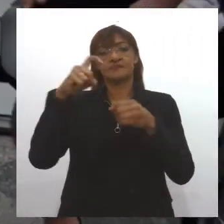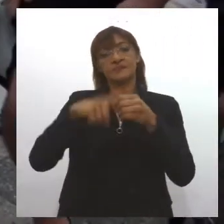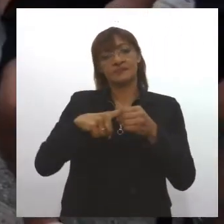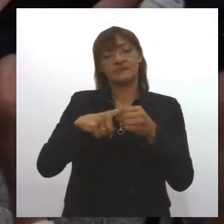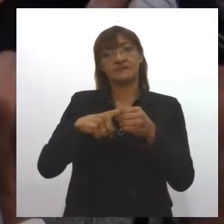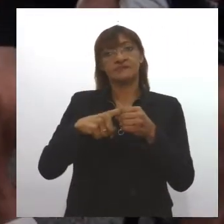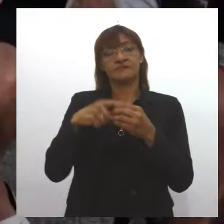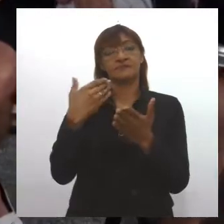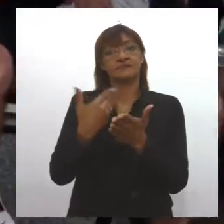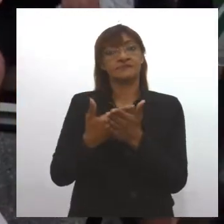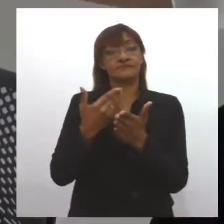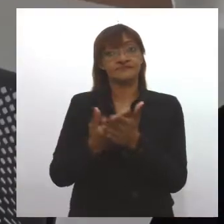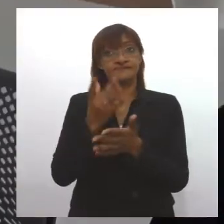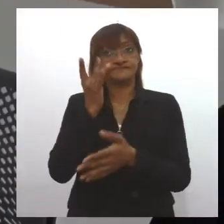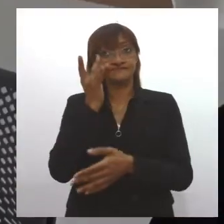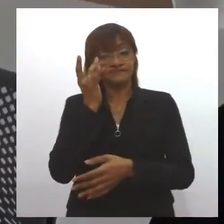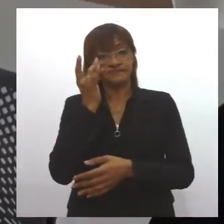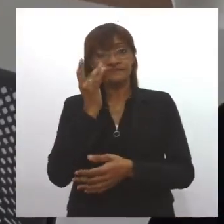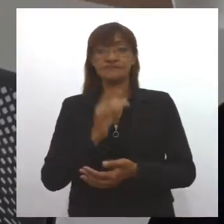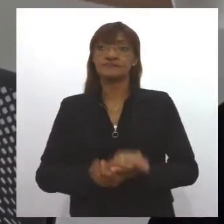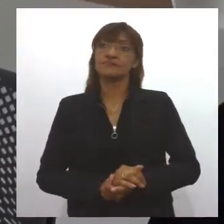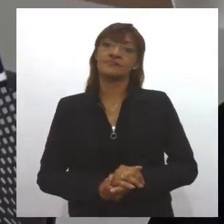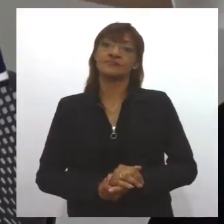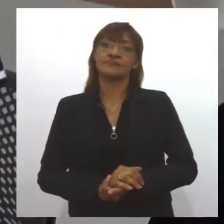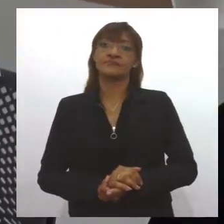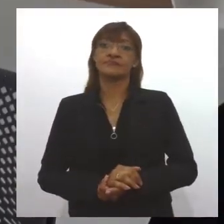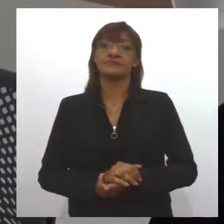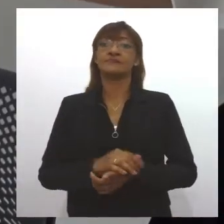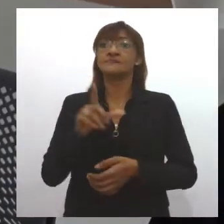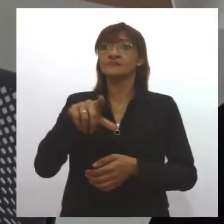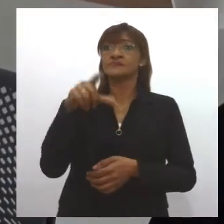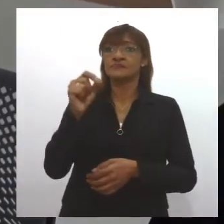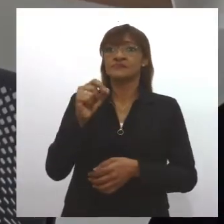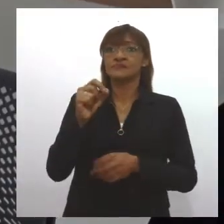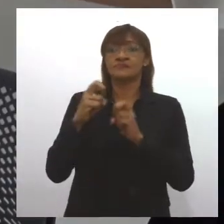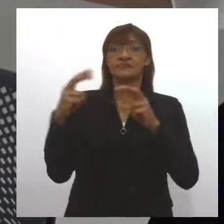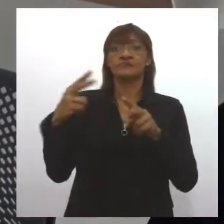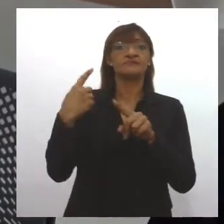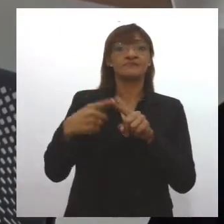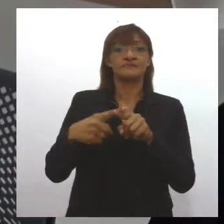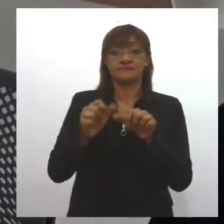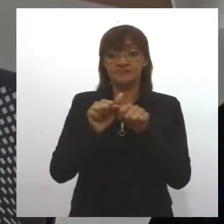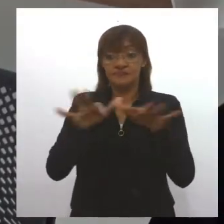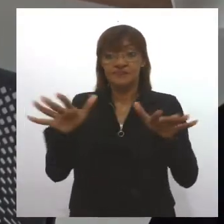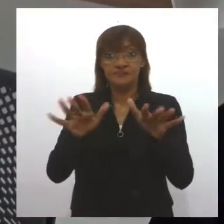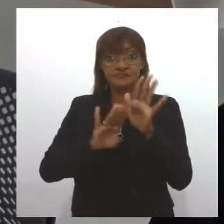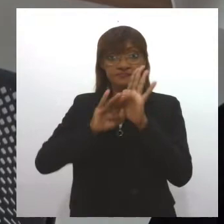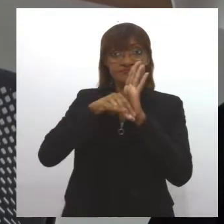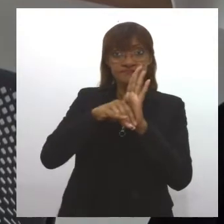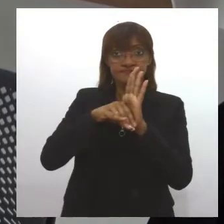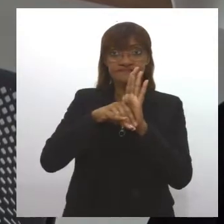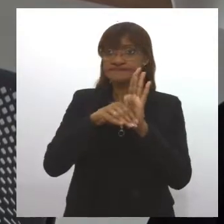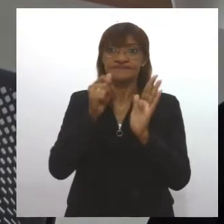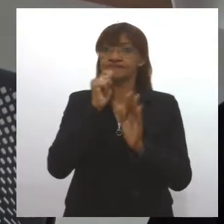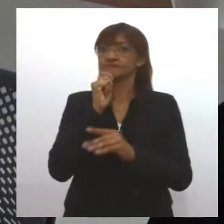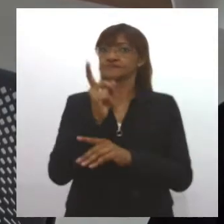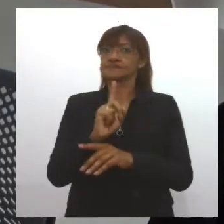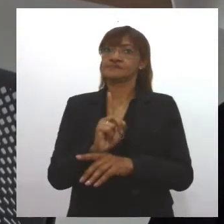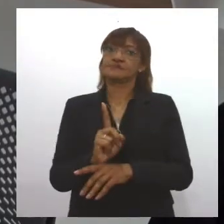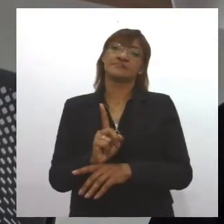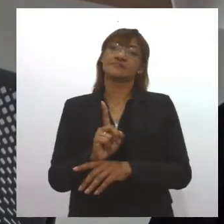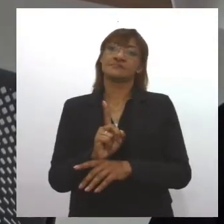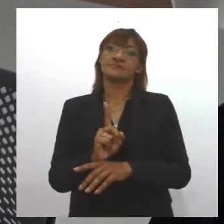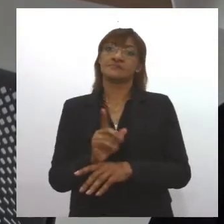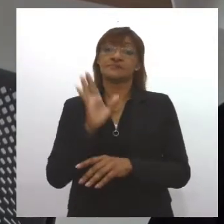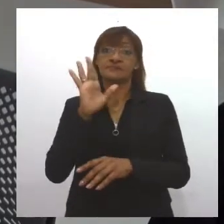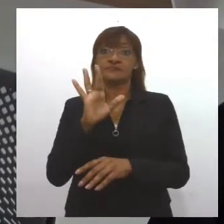para a sala de aula. Eu prefiro porque a pandemia ainda não está totalmente controlada, não chegou na fase de